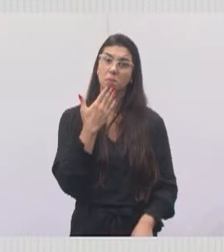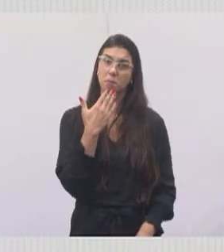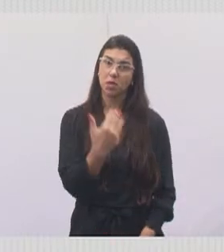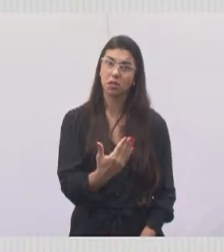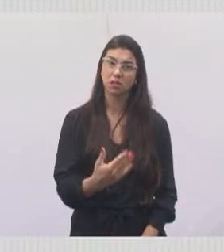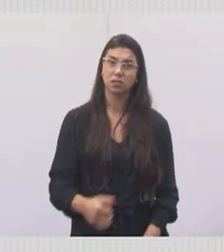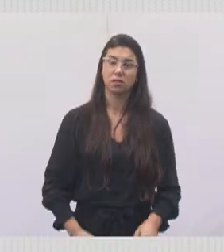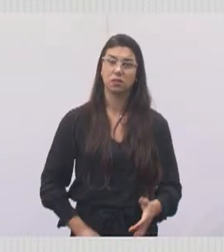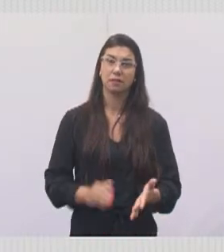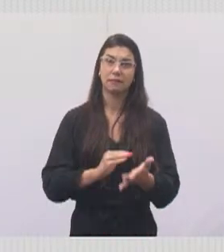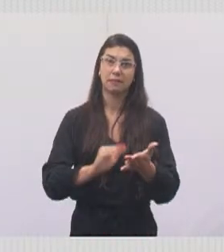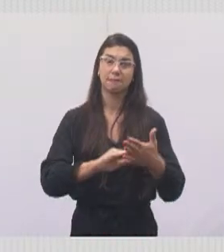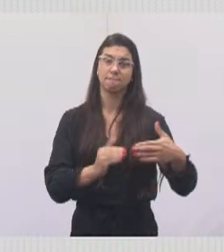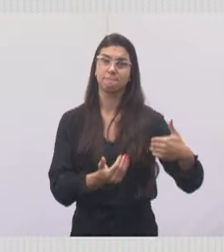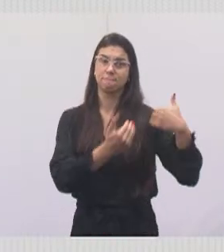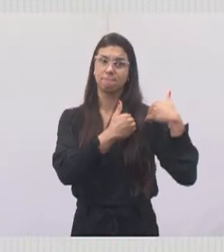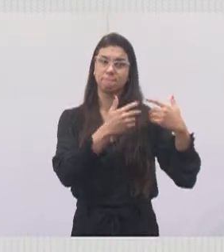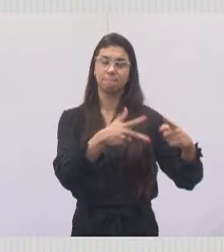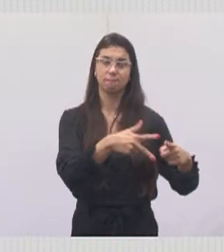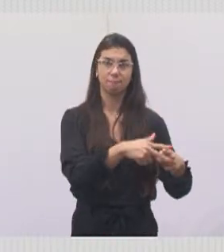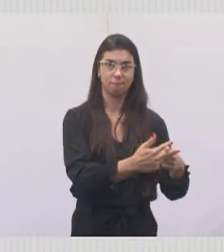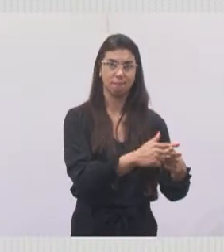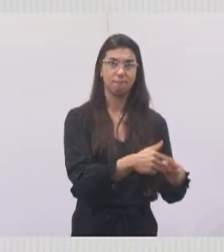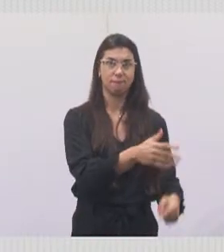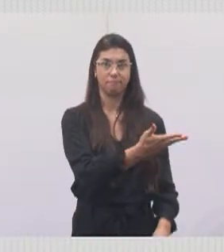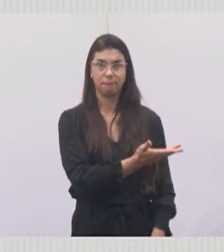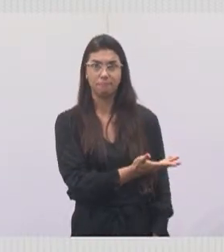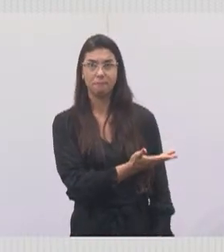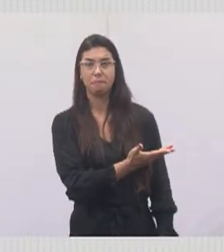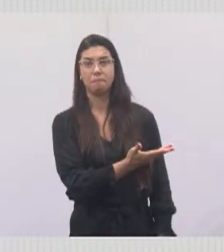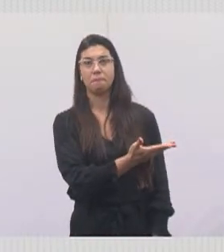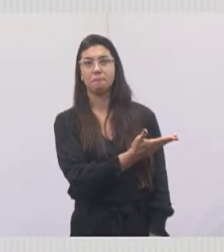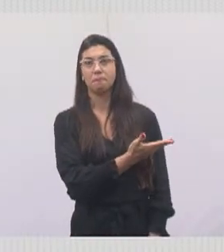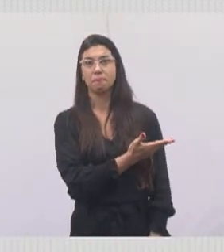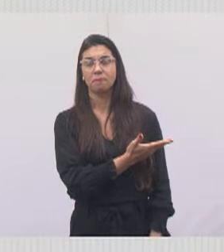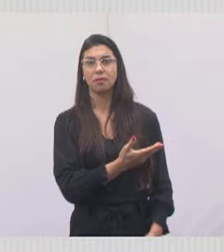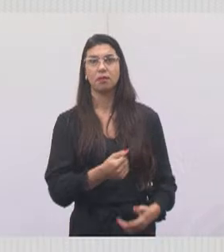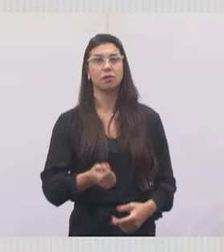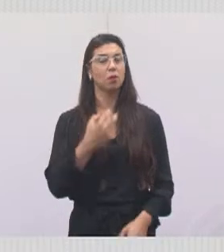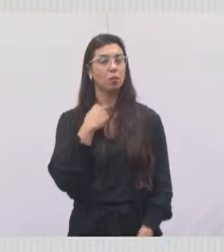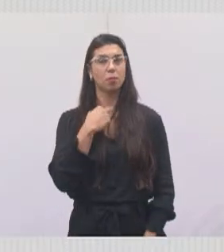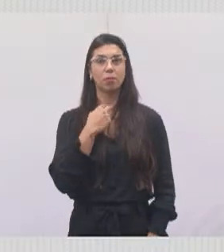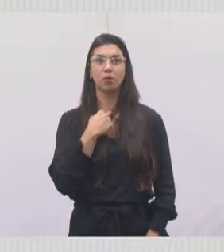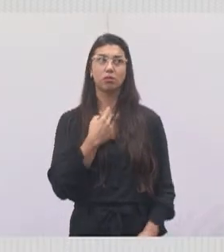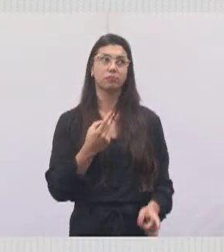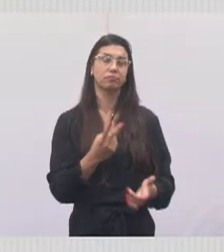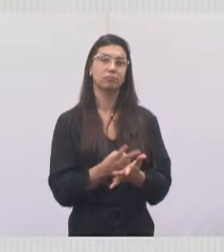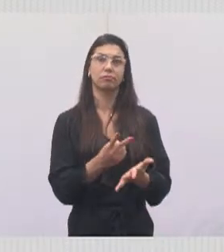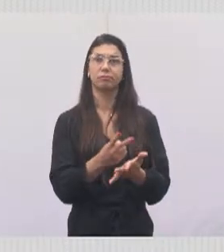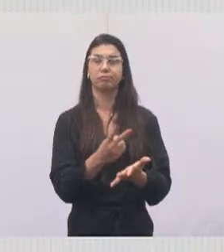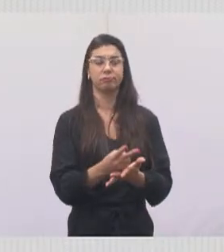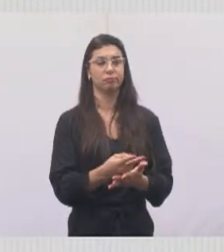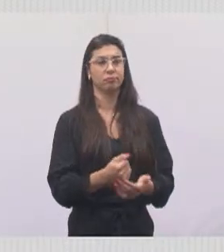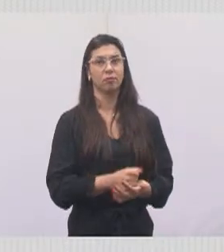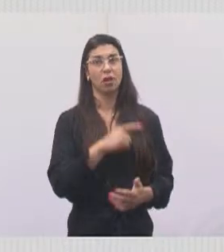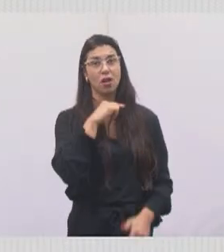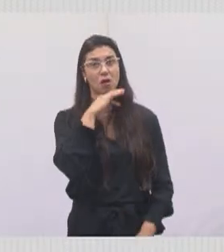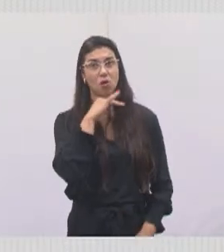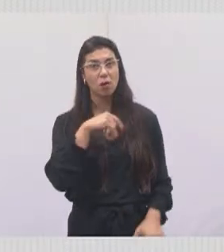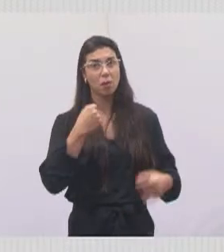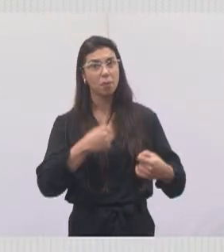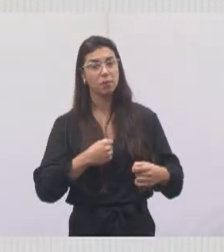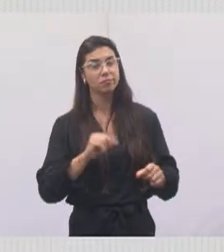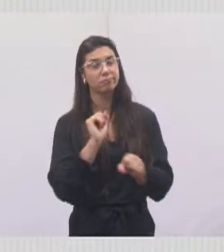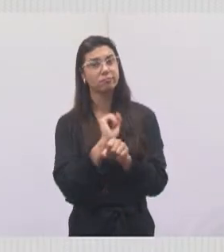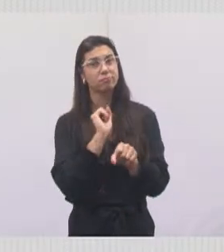responsável fazer essa manutenção ali, uma quadra bonita, não podemos deixar continuar esses estragos assim. Então, assim, a gente espera que